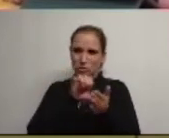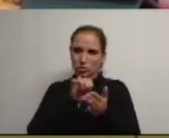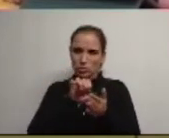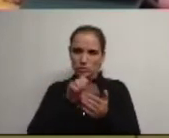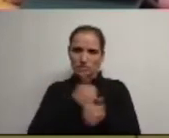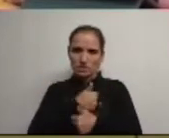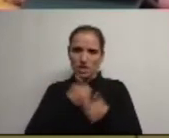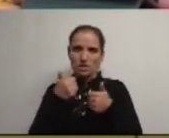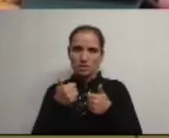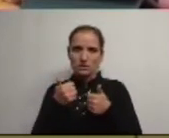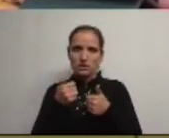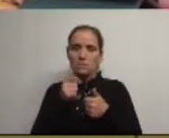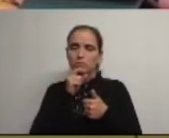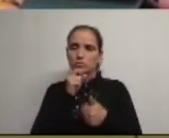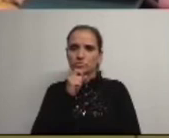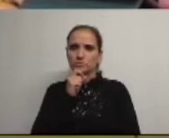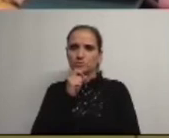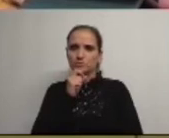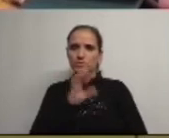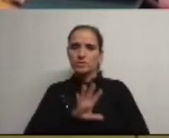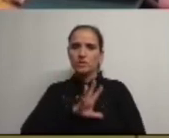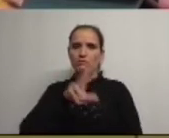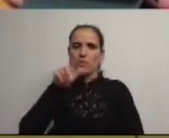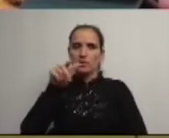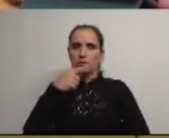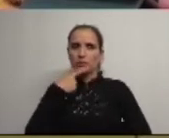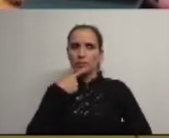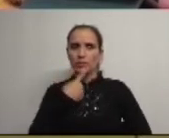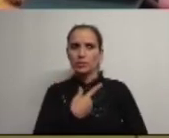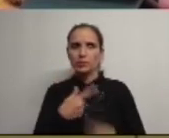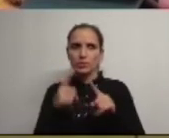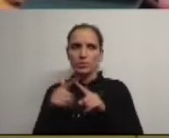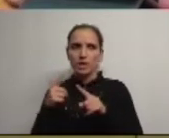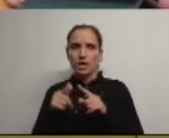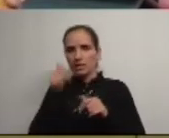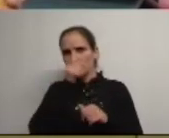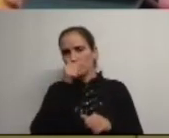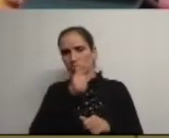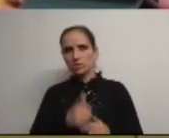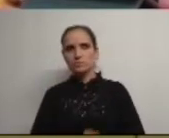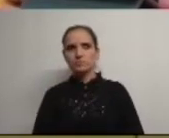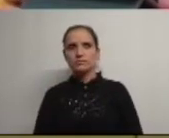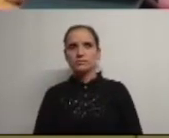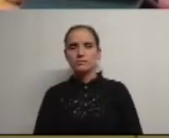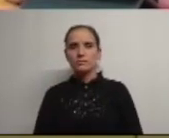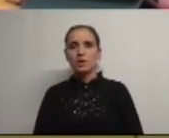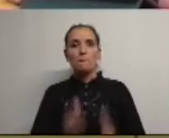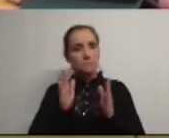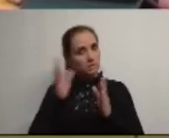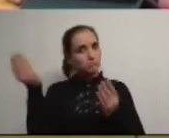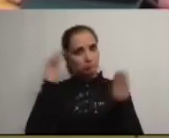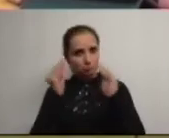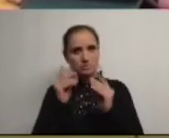ok permite desenvolver inúmeras atividades ok haja dinâmicas para elas